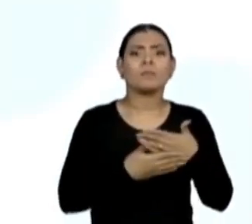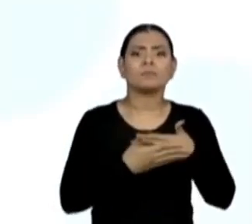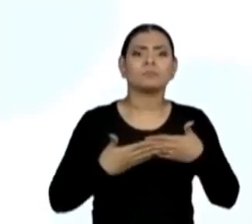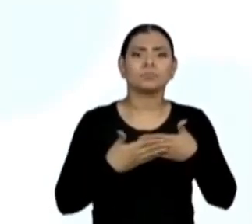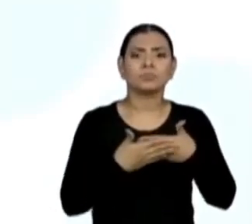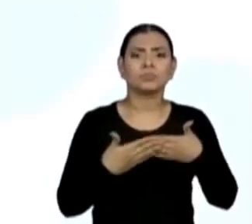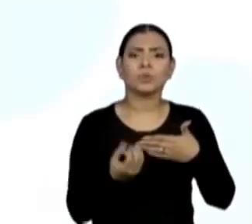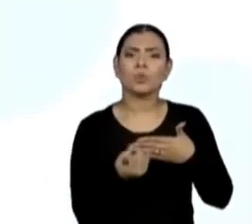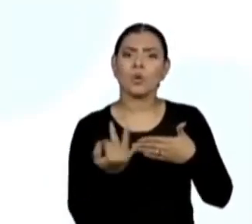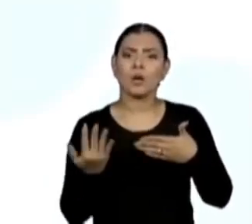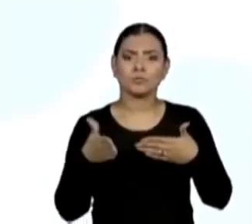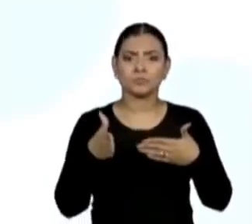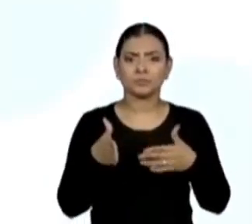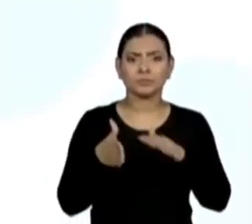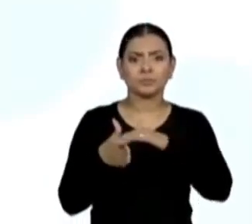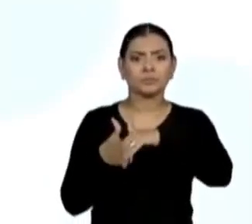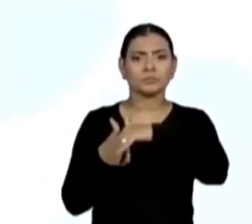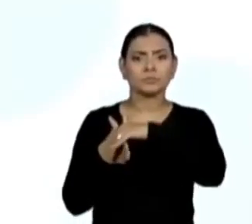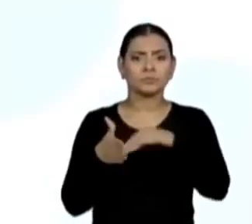um por um,